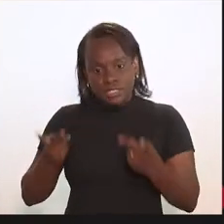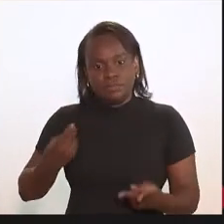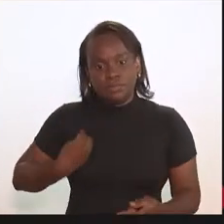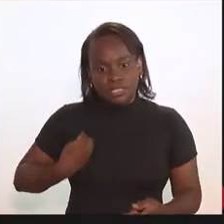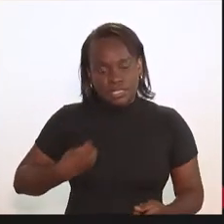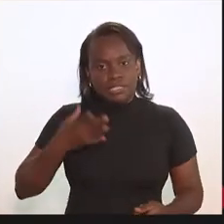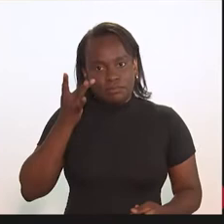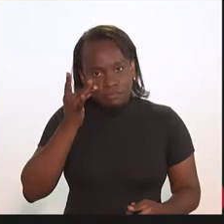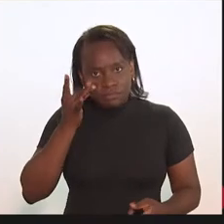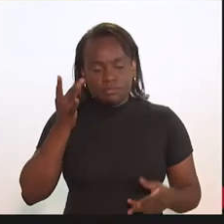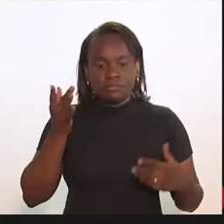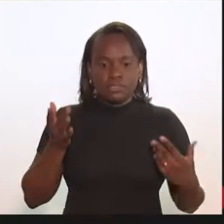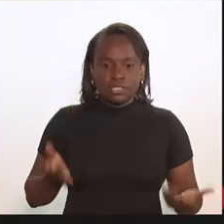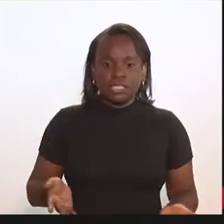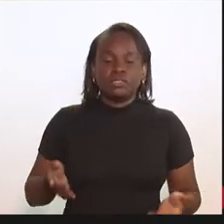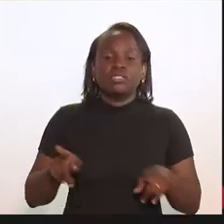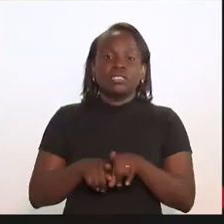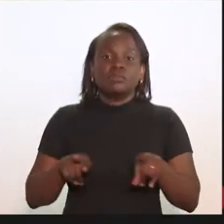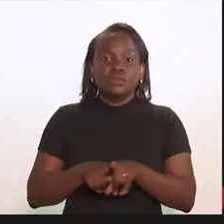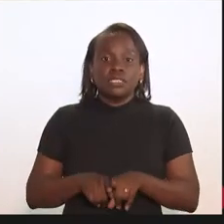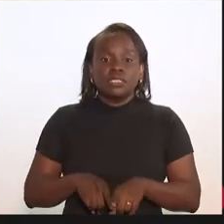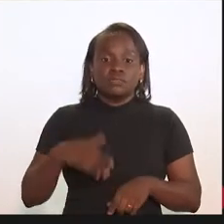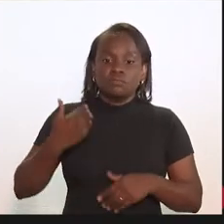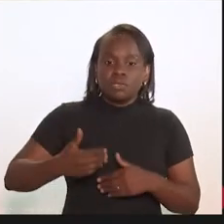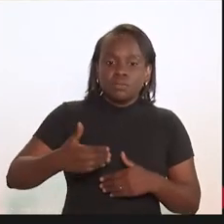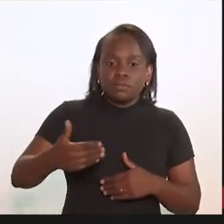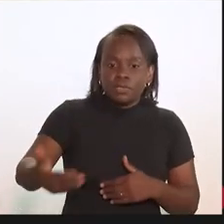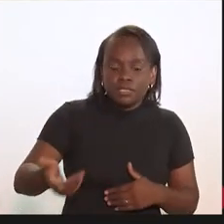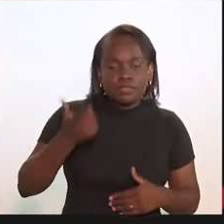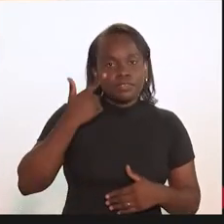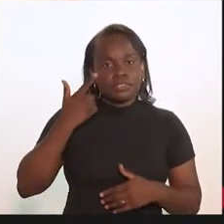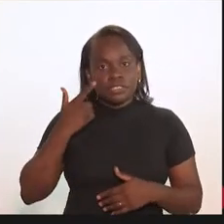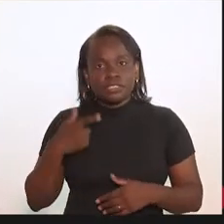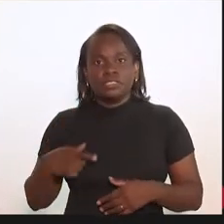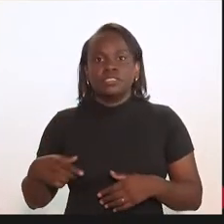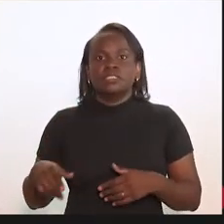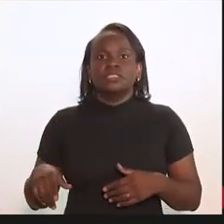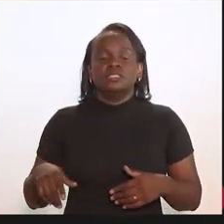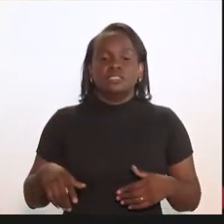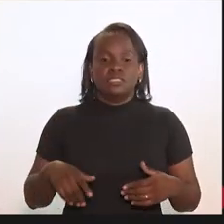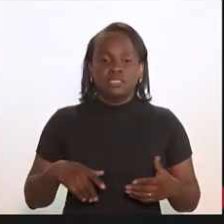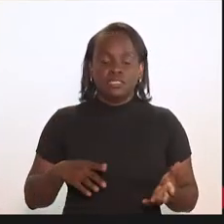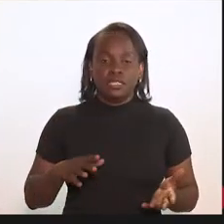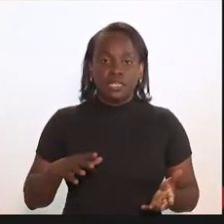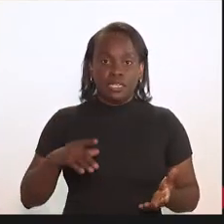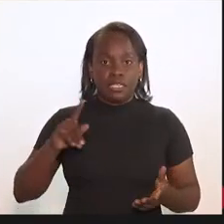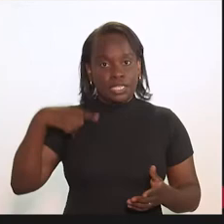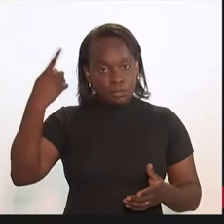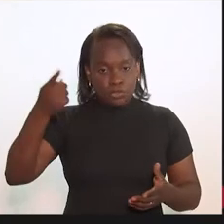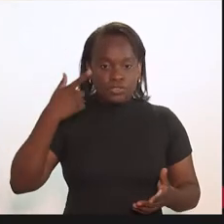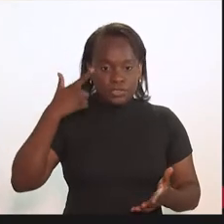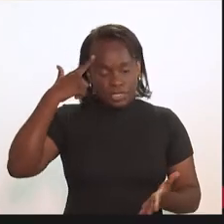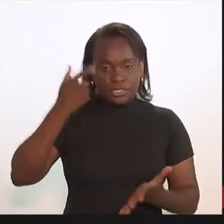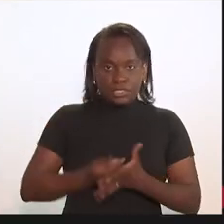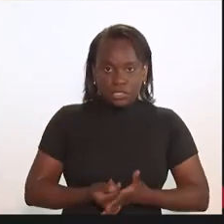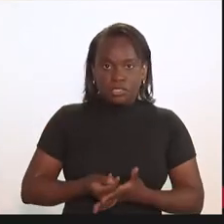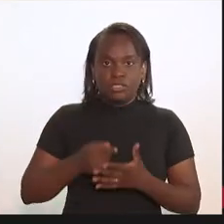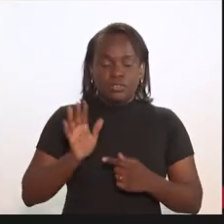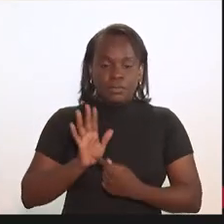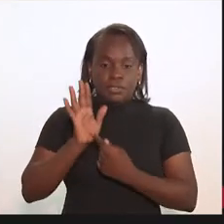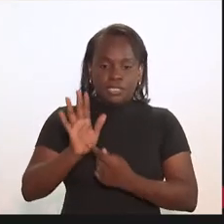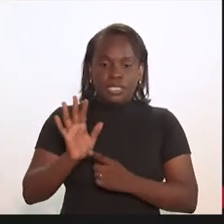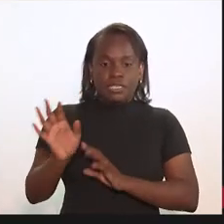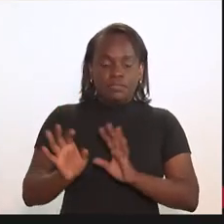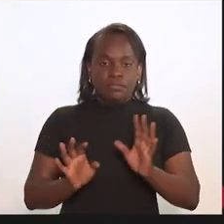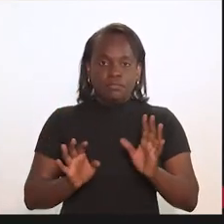presencial. E a questão da frequência fica, então, para um segundo momento, quando for